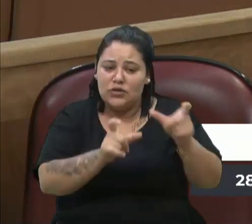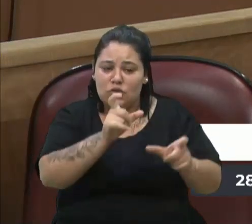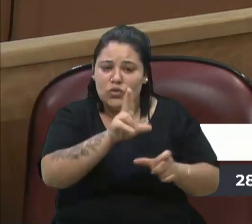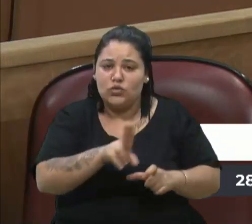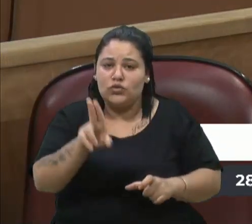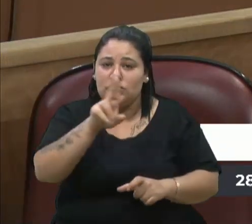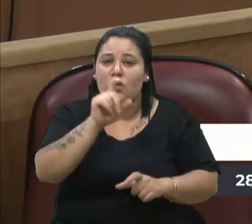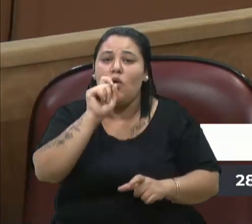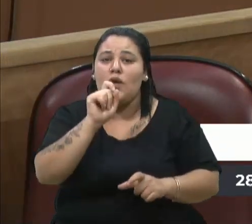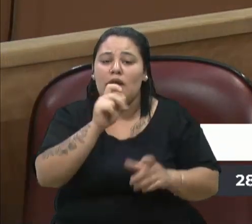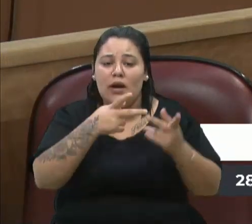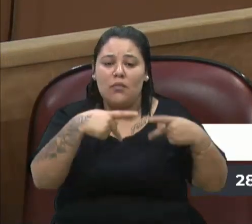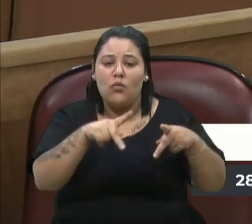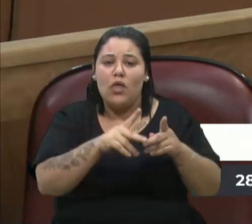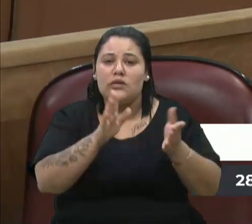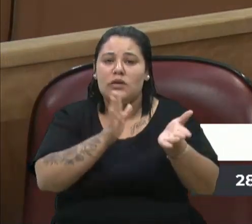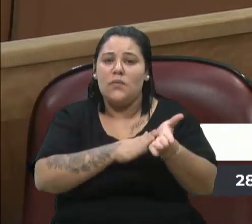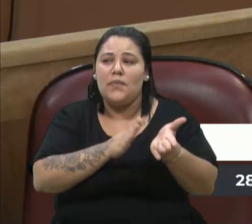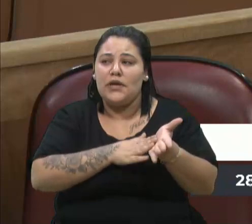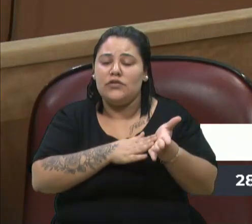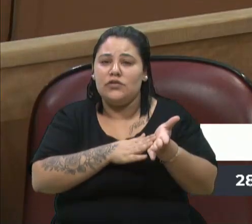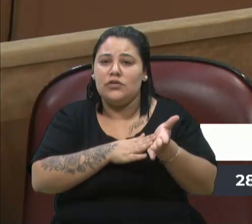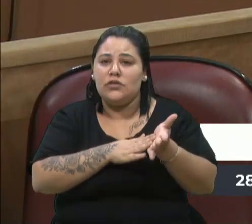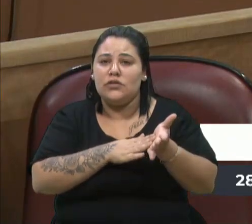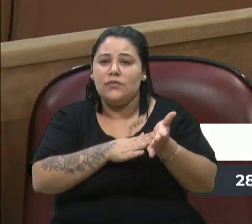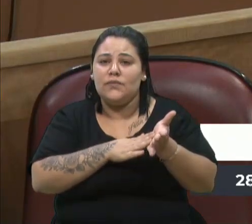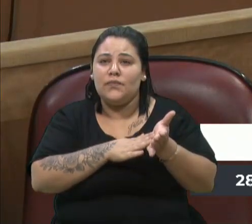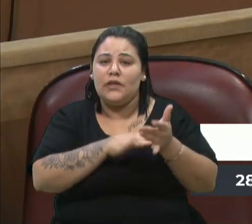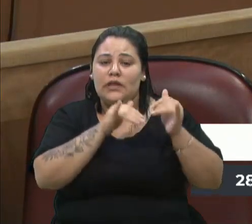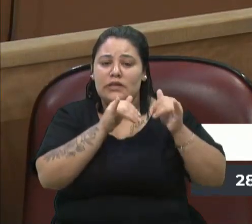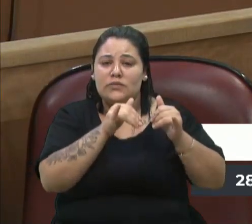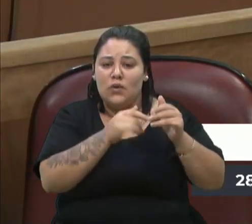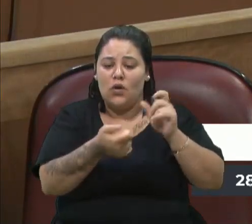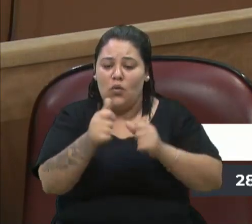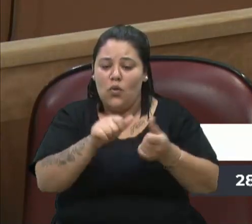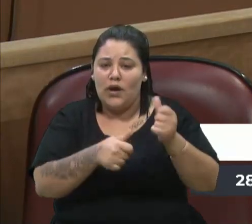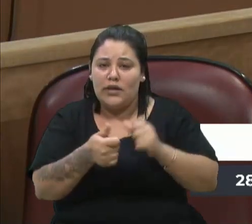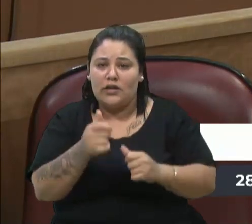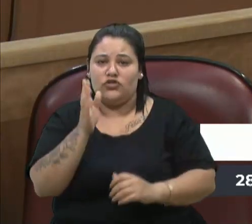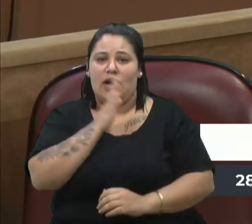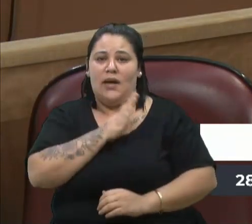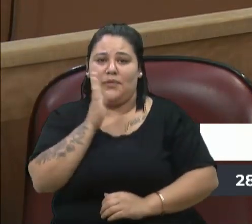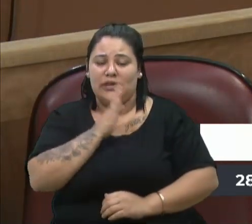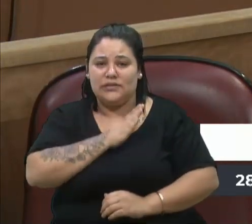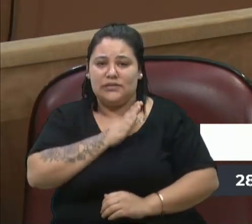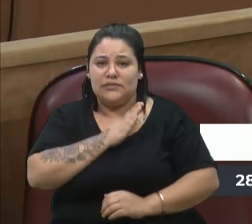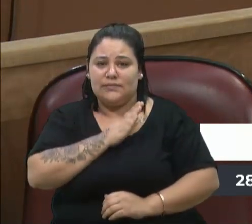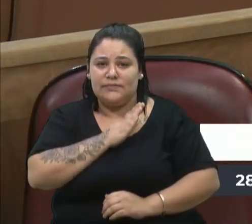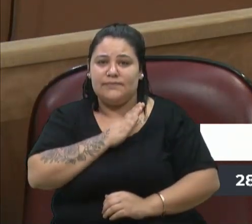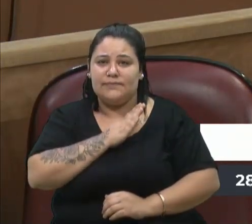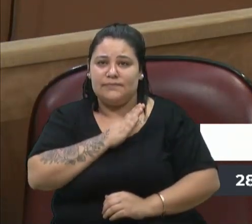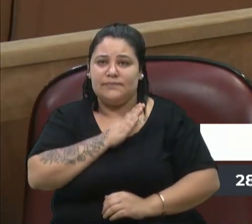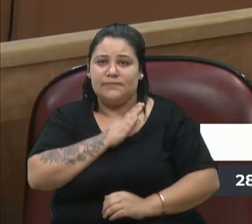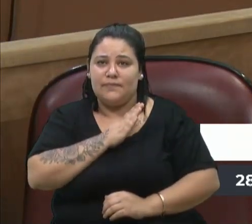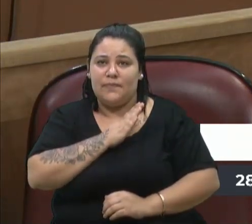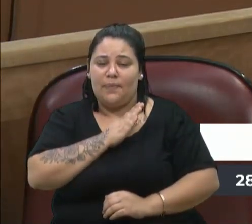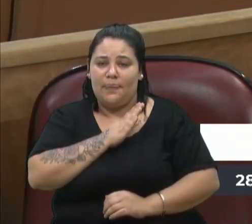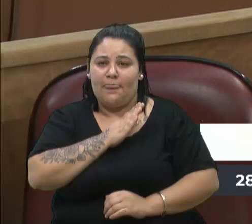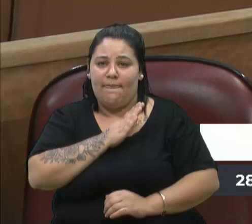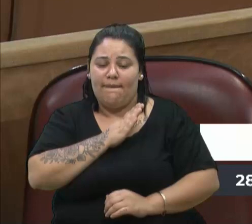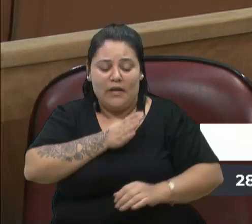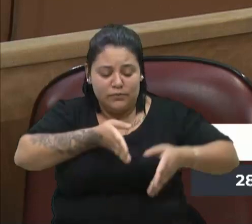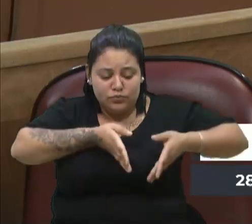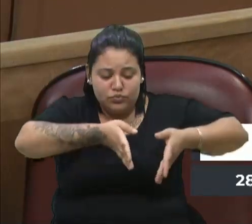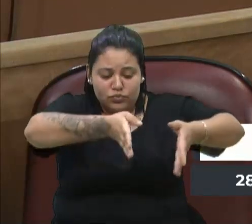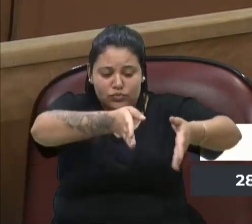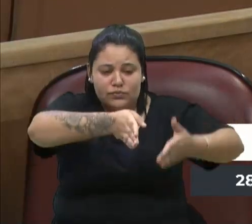população pede? Transporte de qualidade e rapidez nas linhas, para que chegue